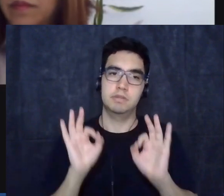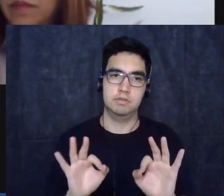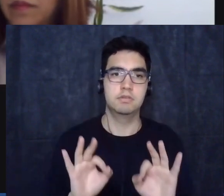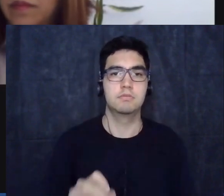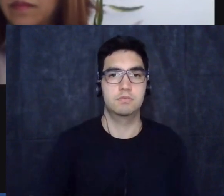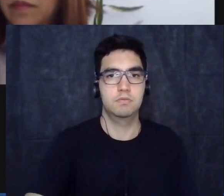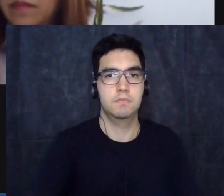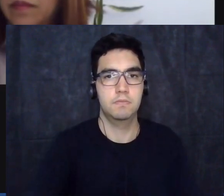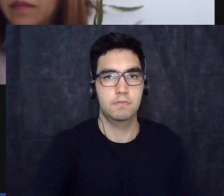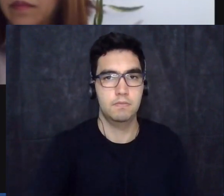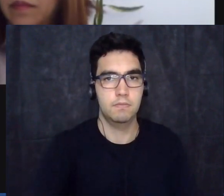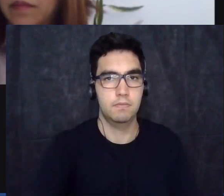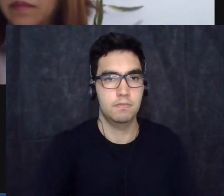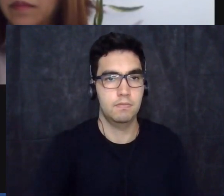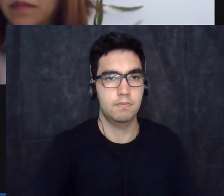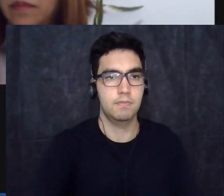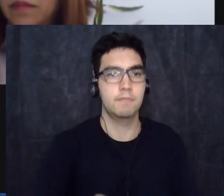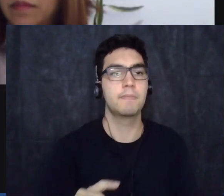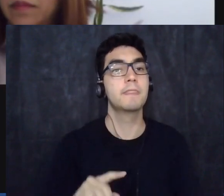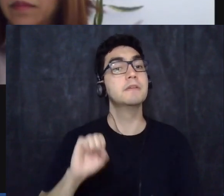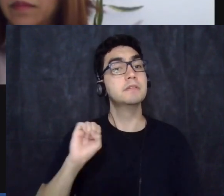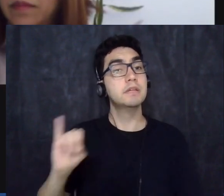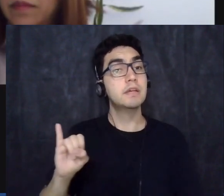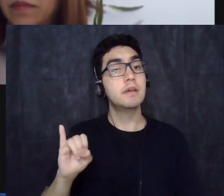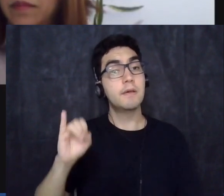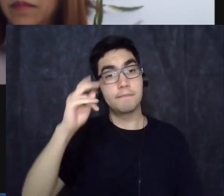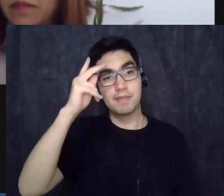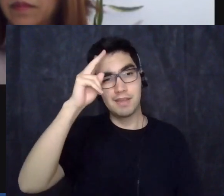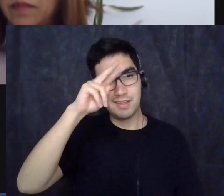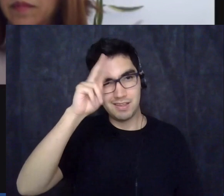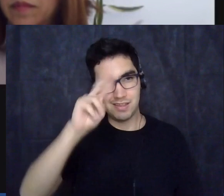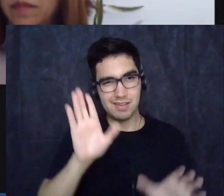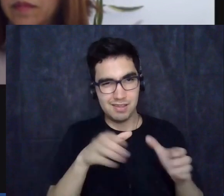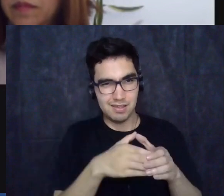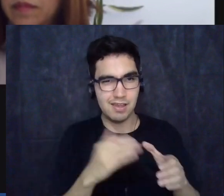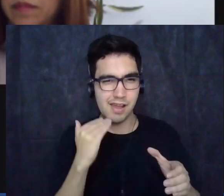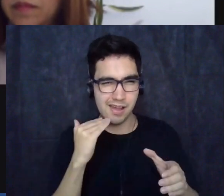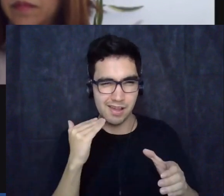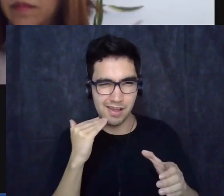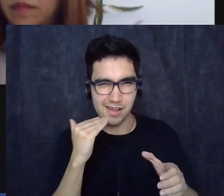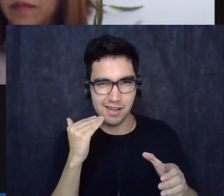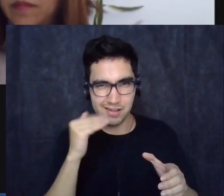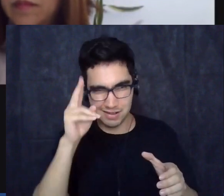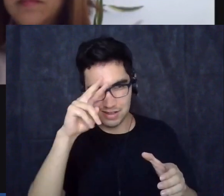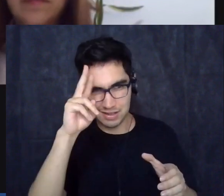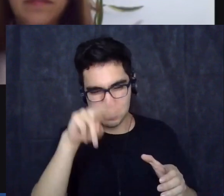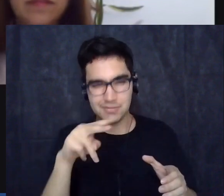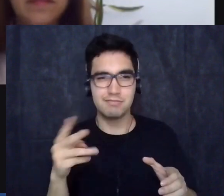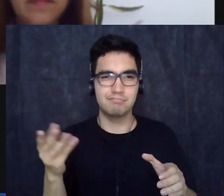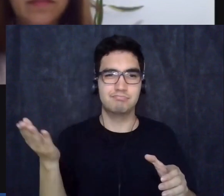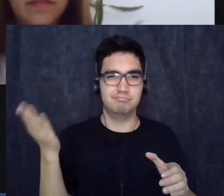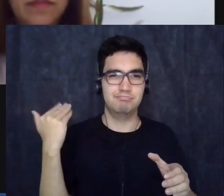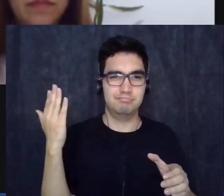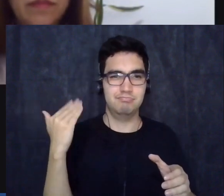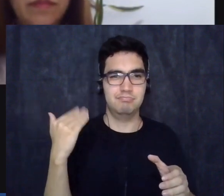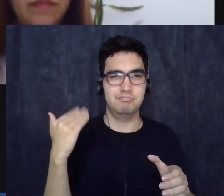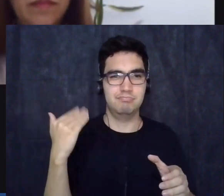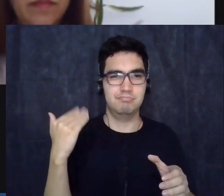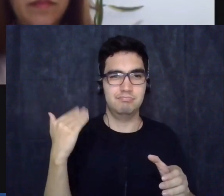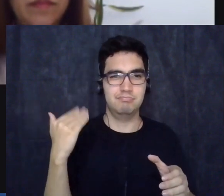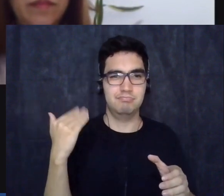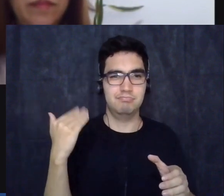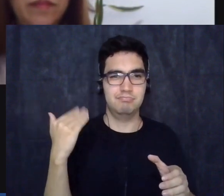chamados de degenerados lá nos anos 30 tá então se a lei ela ainda não